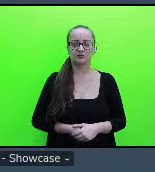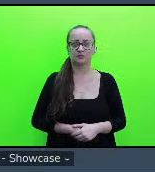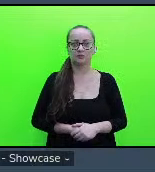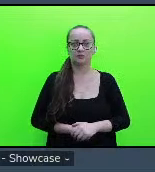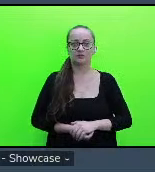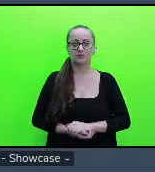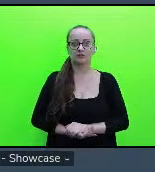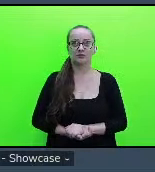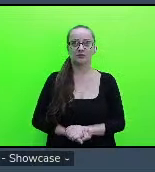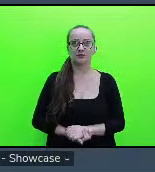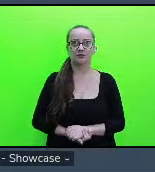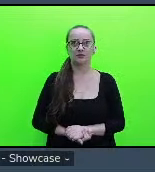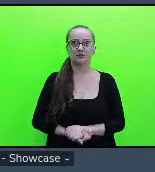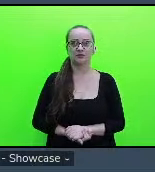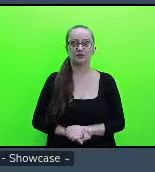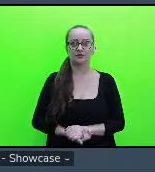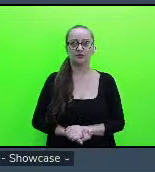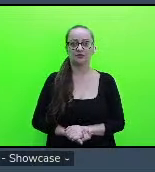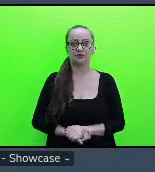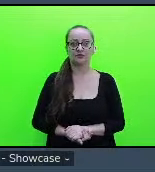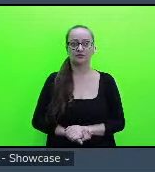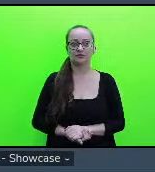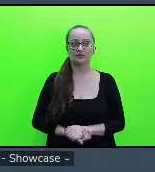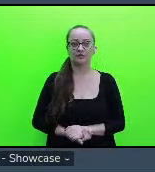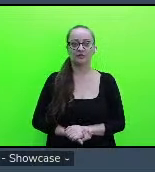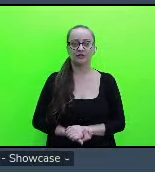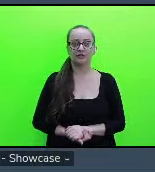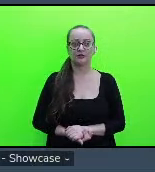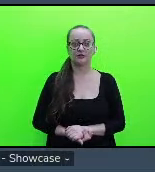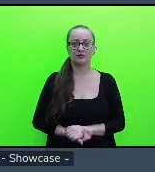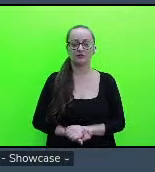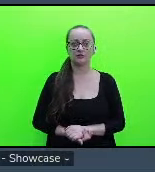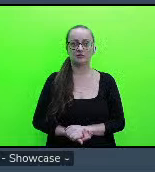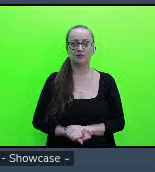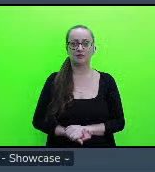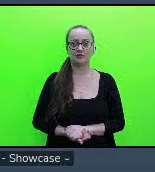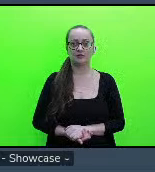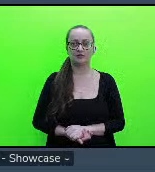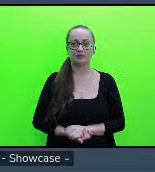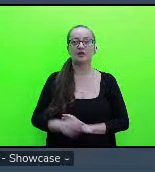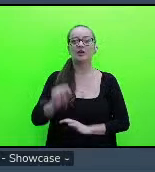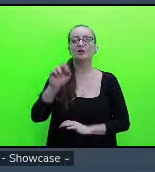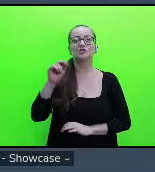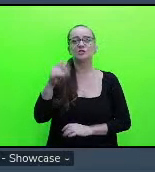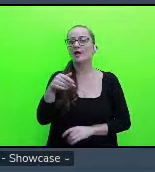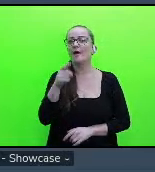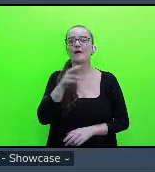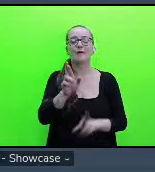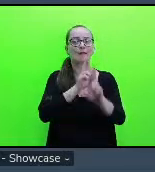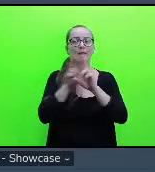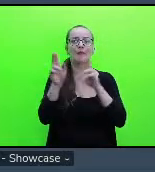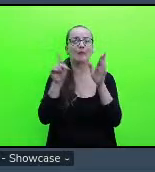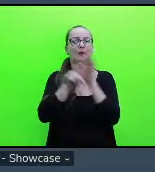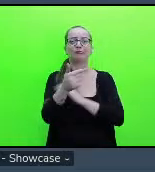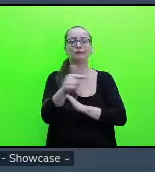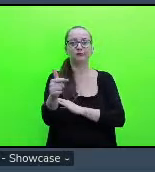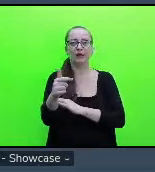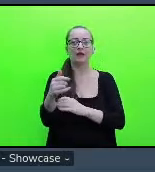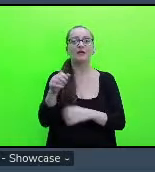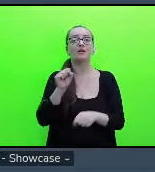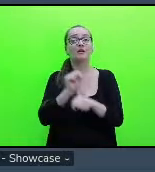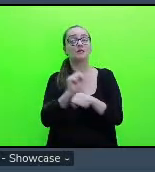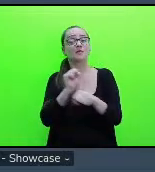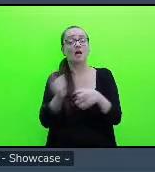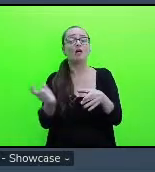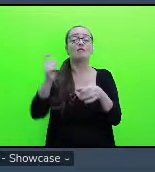bom a gente teve um problema para ela poder responder as perguntas enquanto ela volta